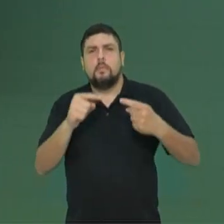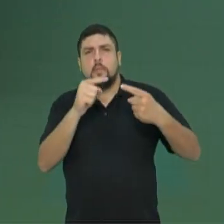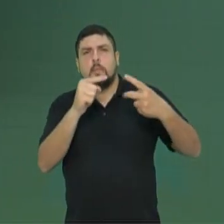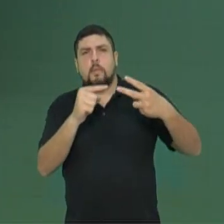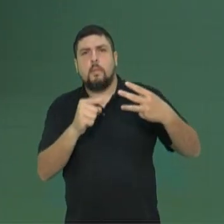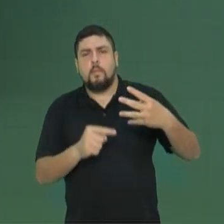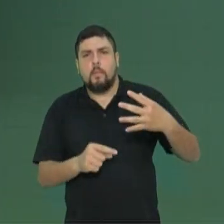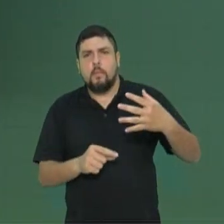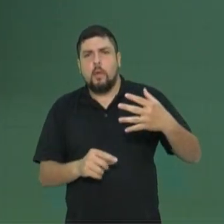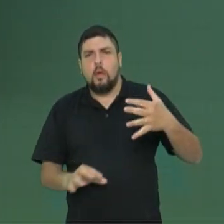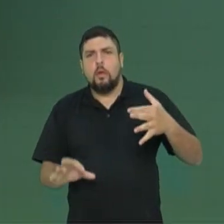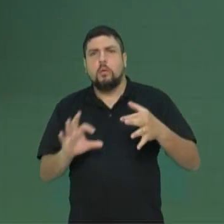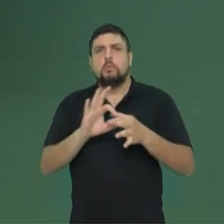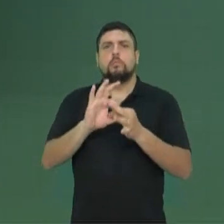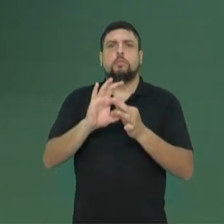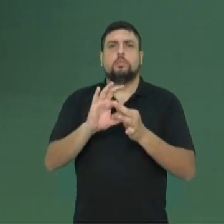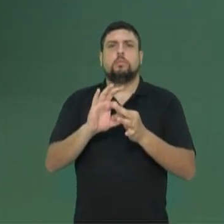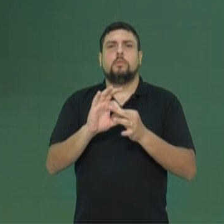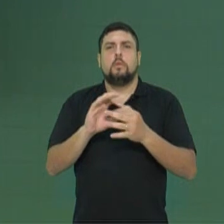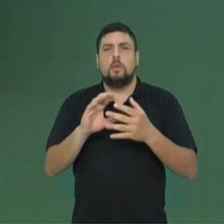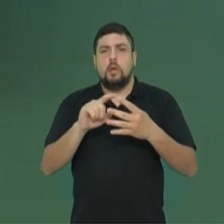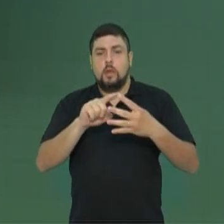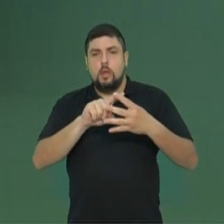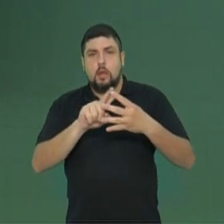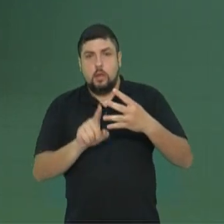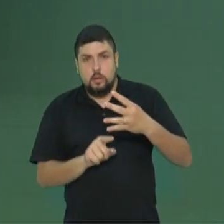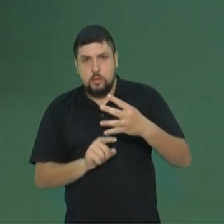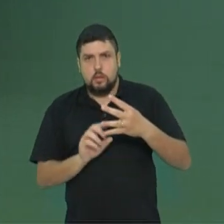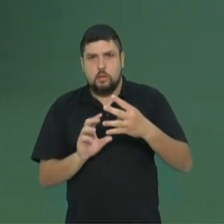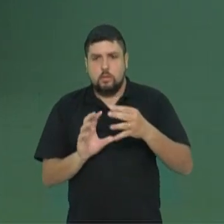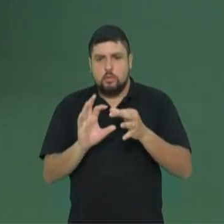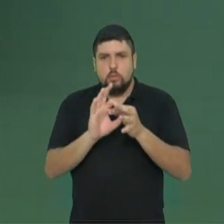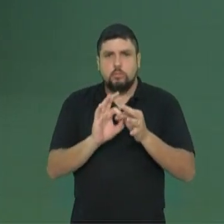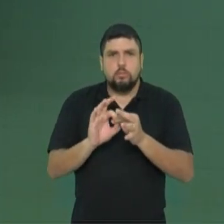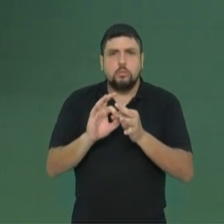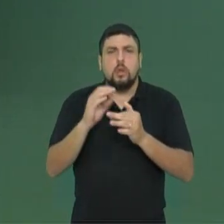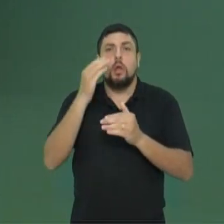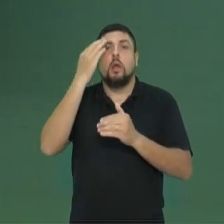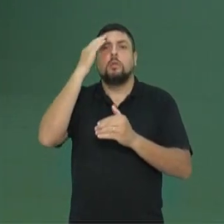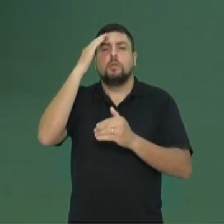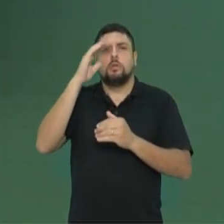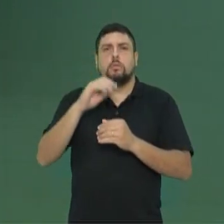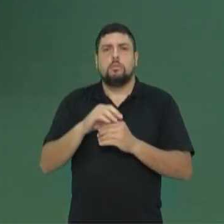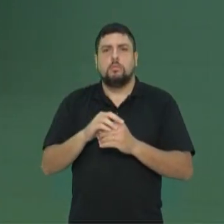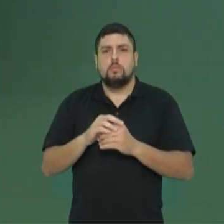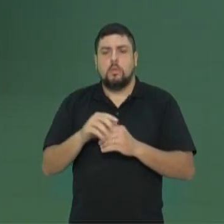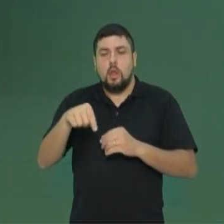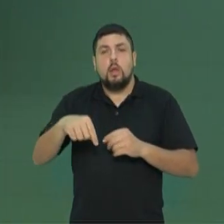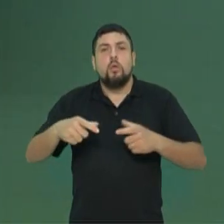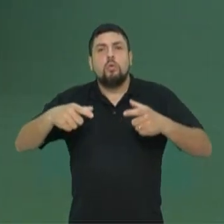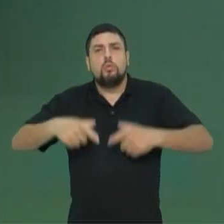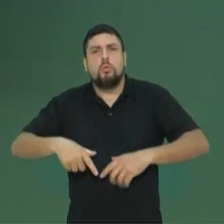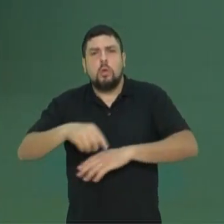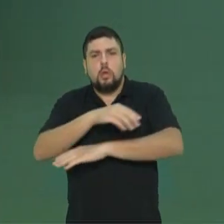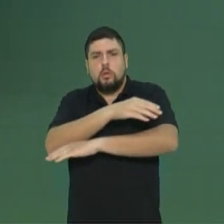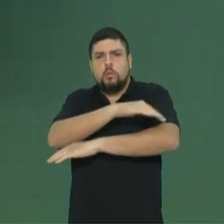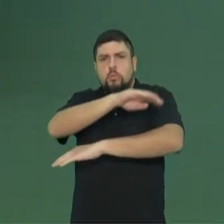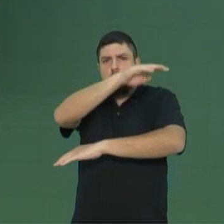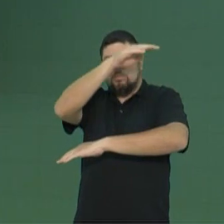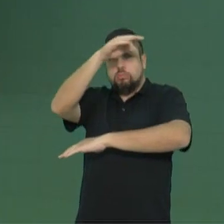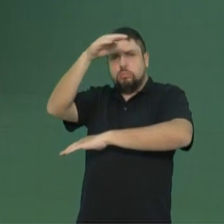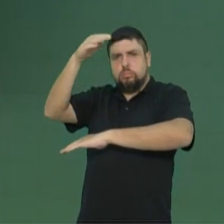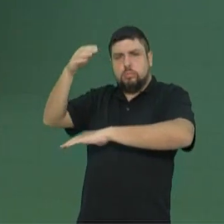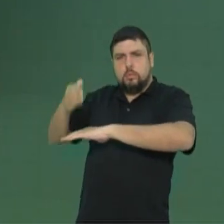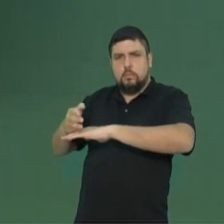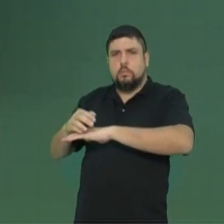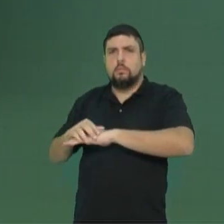mesmo tempo. Eu tenho que combinar todos esses fatores para entender. Se você pegar, aqui é um solo alto, ótimo. O interior do Brasil,